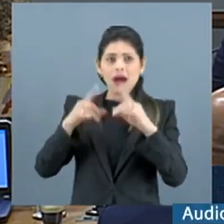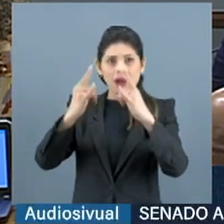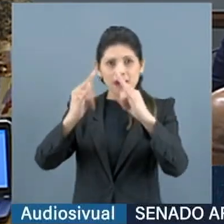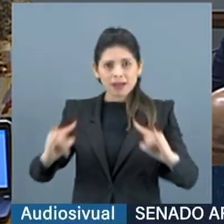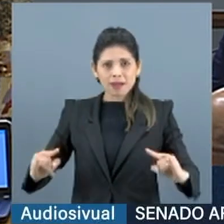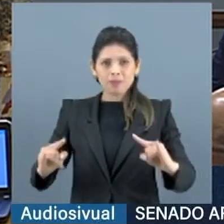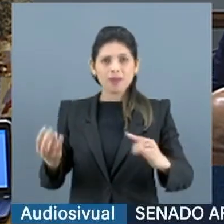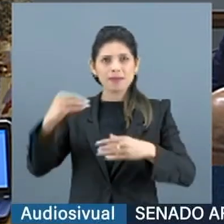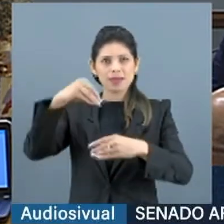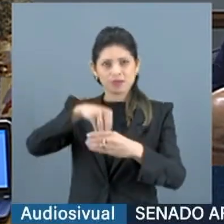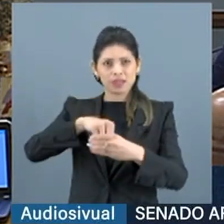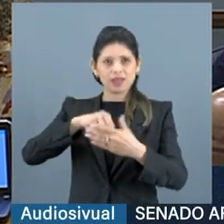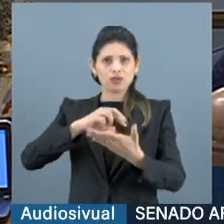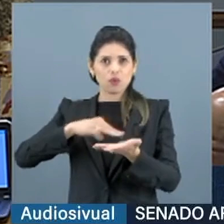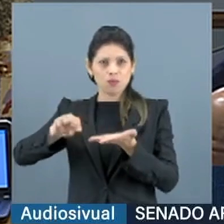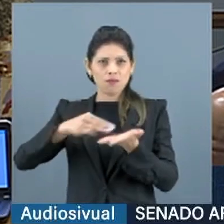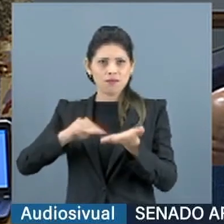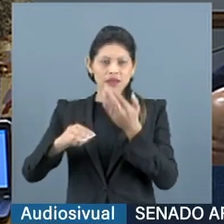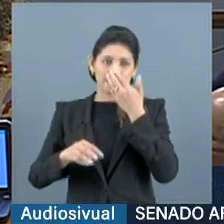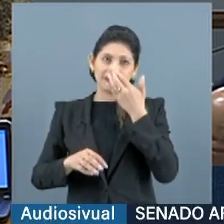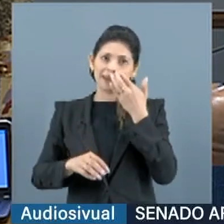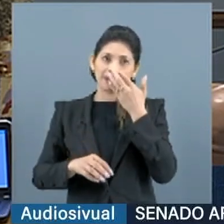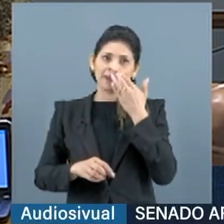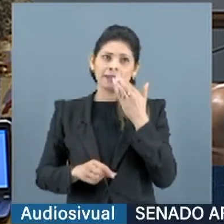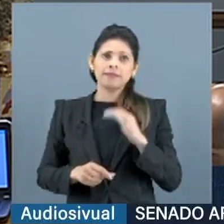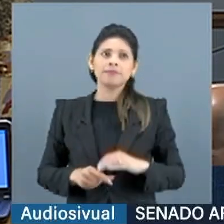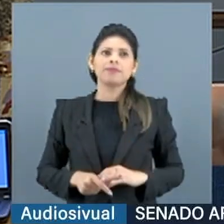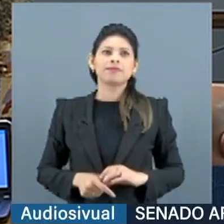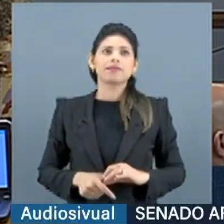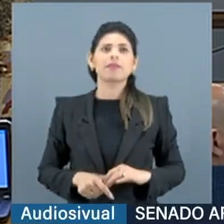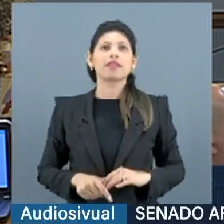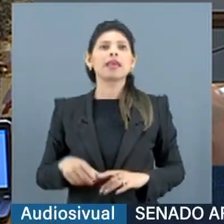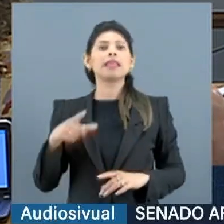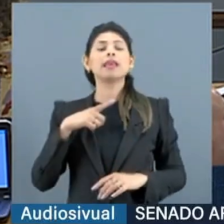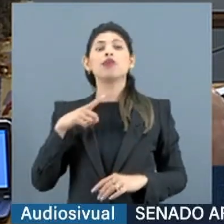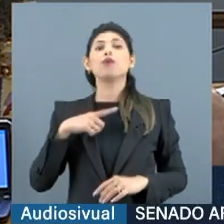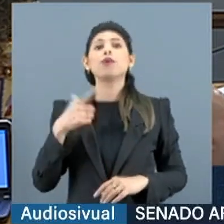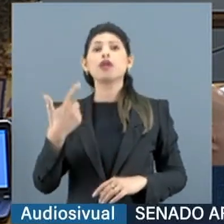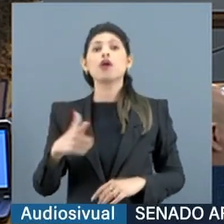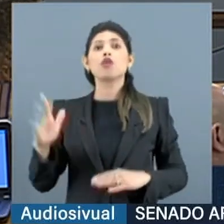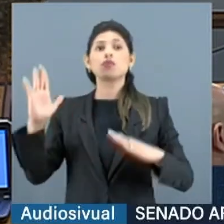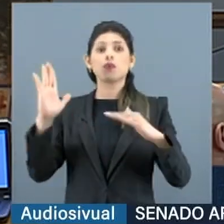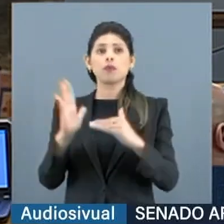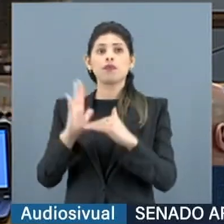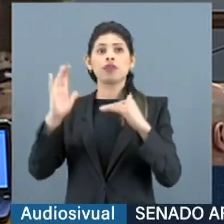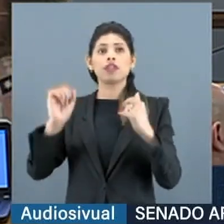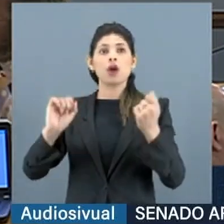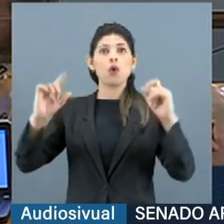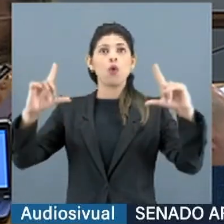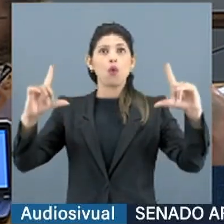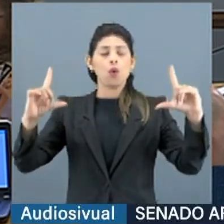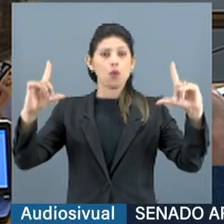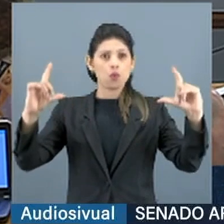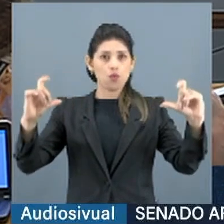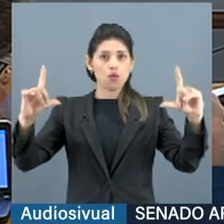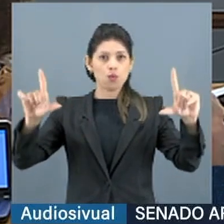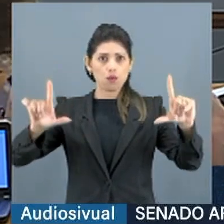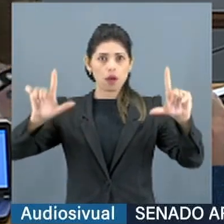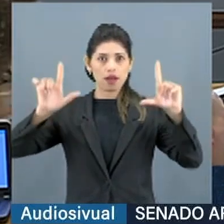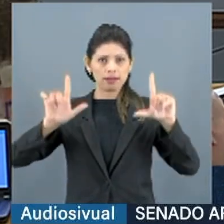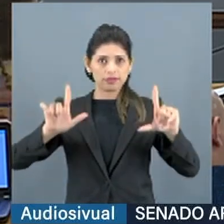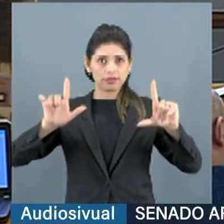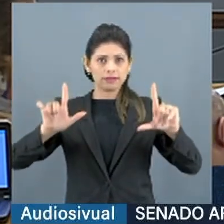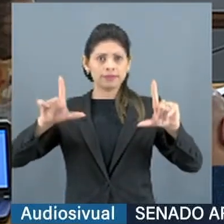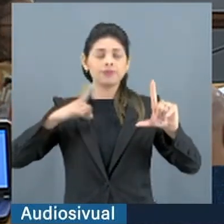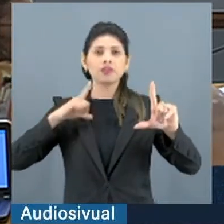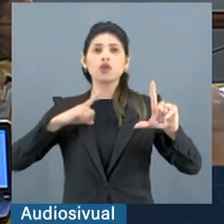finalizar trazendo aqui um quadro final. Trazendo aqui um quadro final. Veja só, coloque